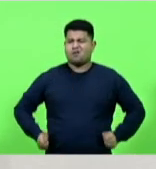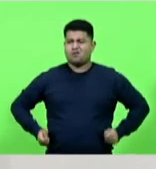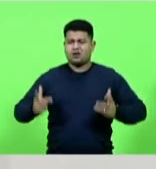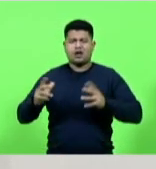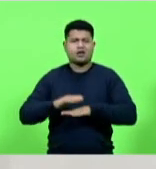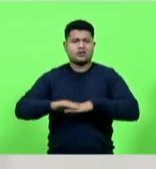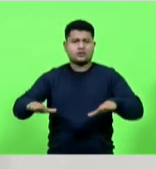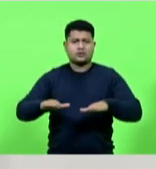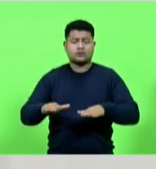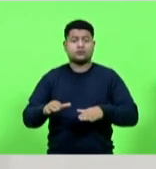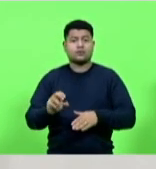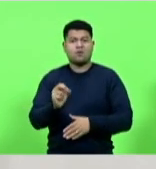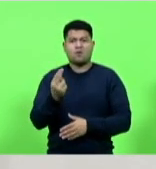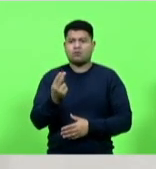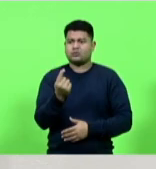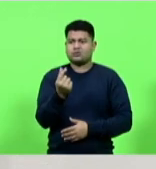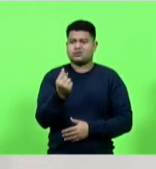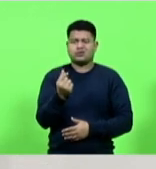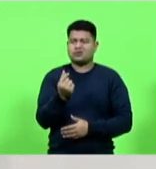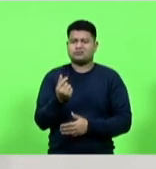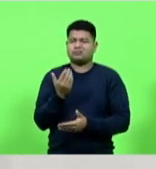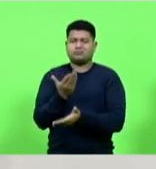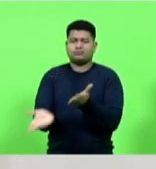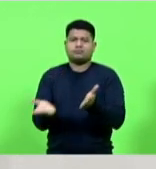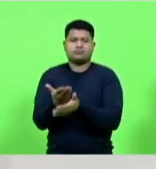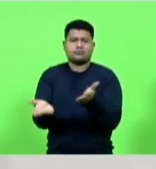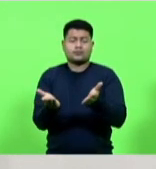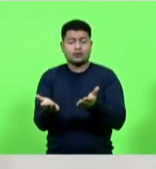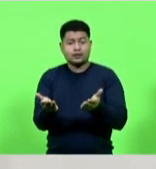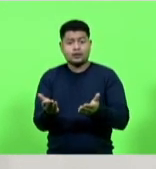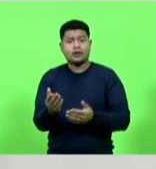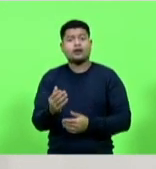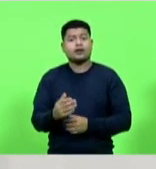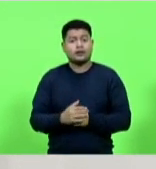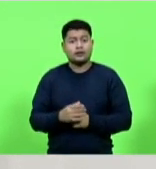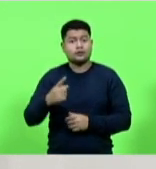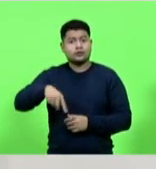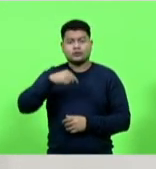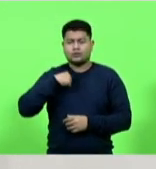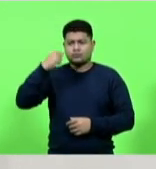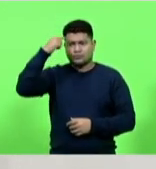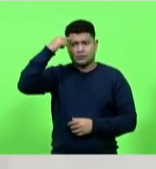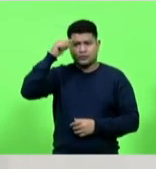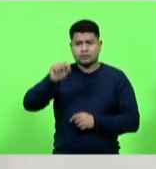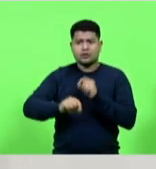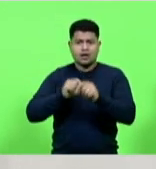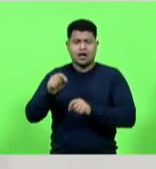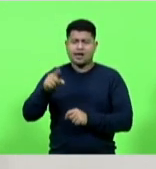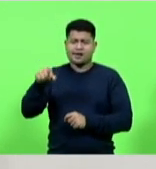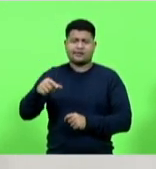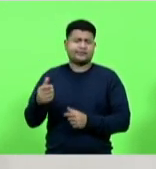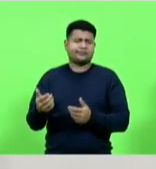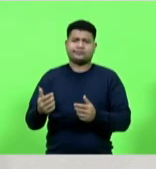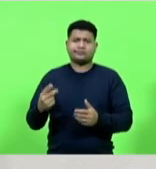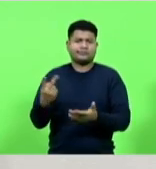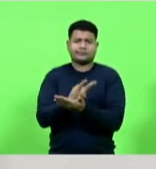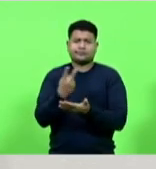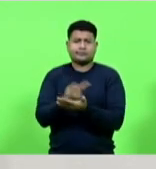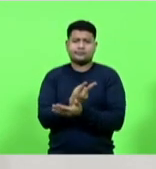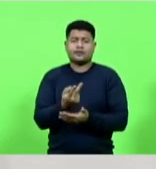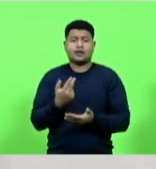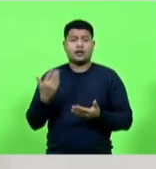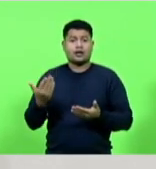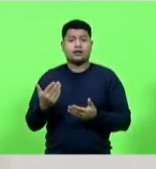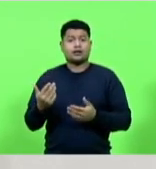ou até um desperdício de dinheiro público consideramos esse tipo de atitude pura demagogia não podemos confundir o papel